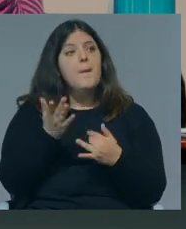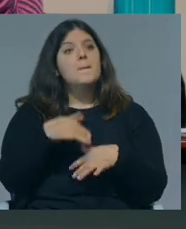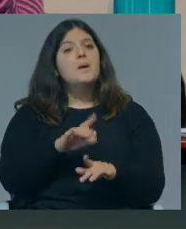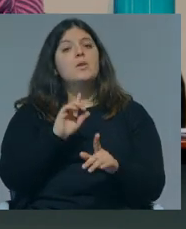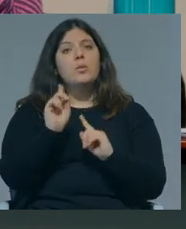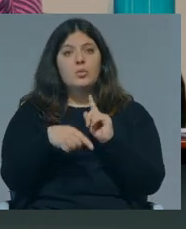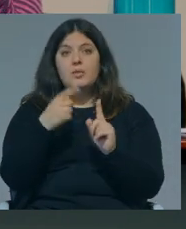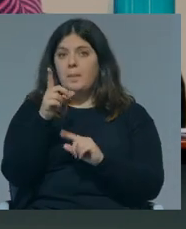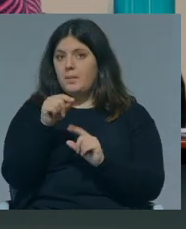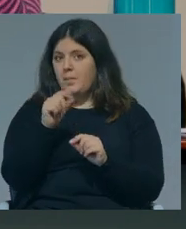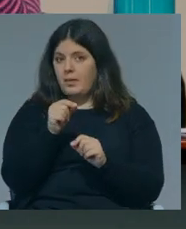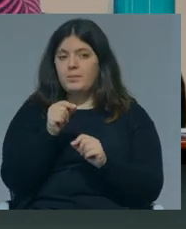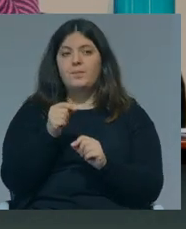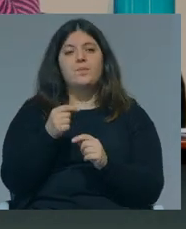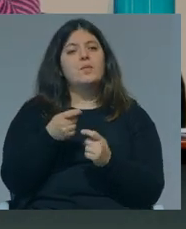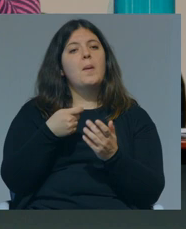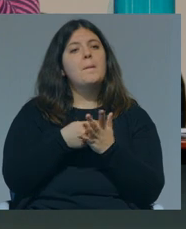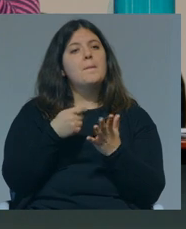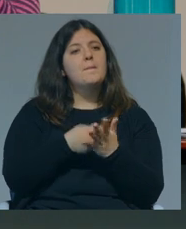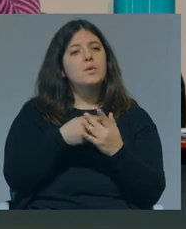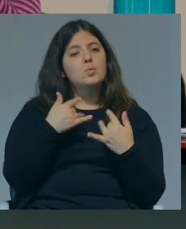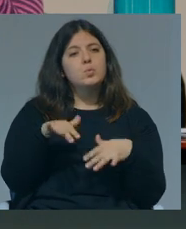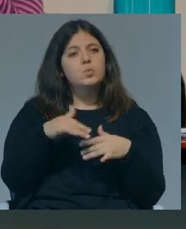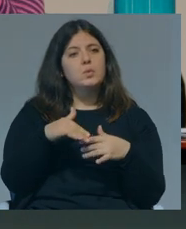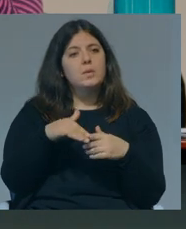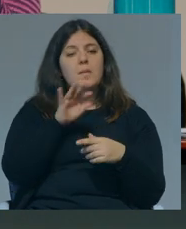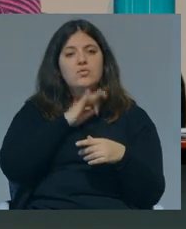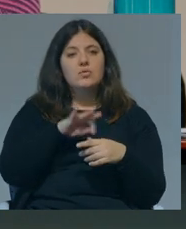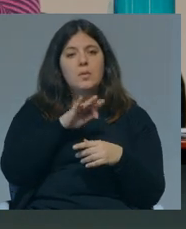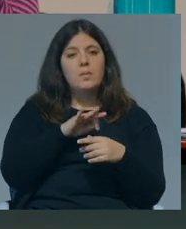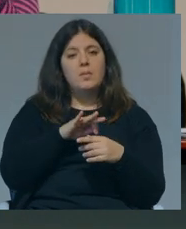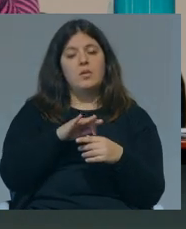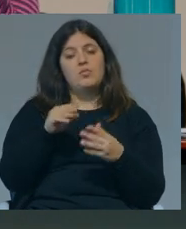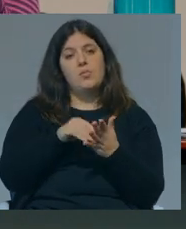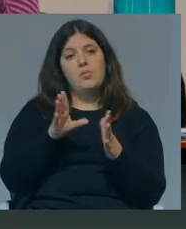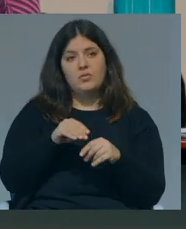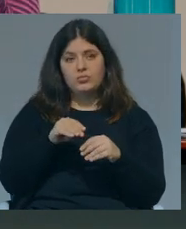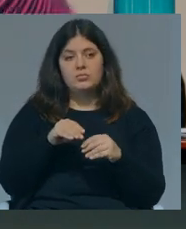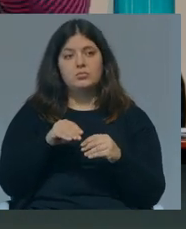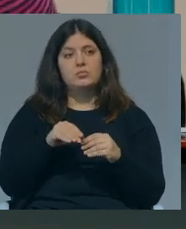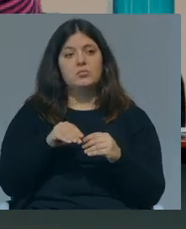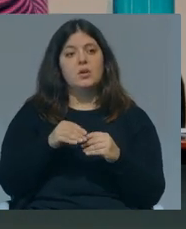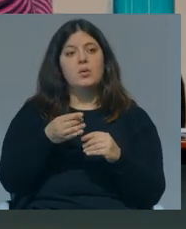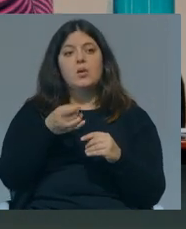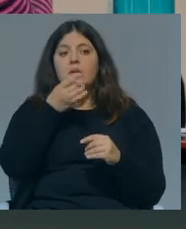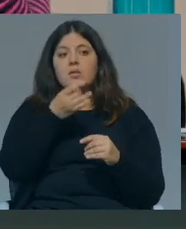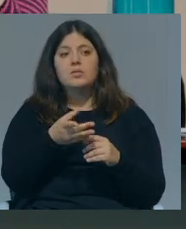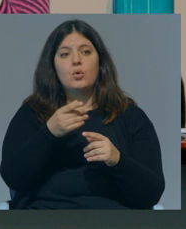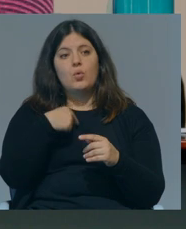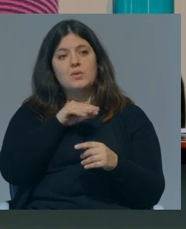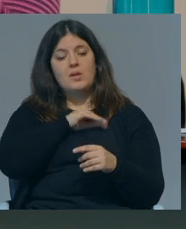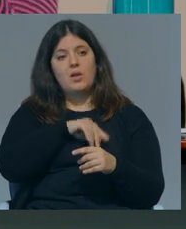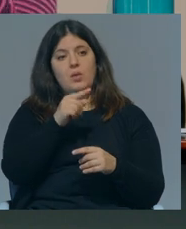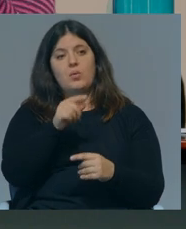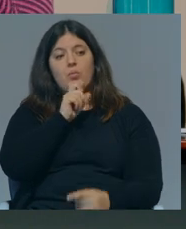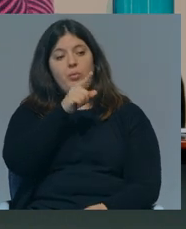depois também um custo muitíssimo importante, o ensino superior, que é o, para as famílias de mais baixo rendimento, que é o custo de prescindir daquele salário, que ali o